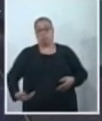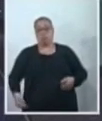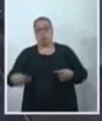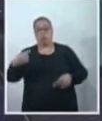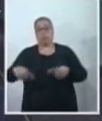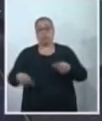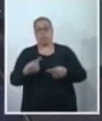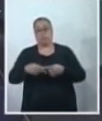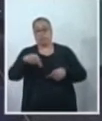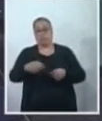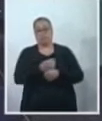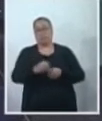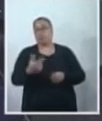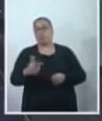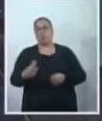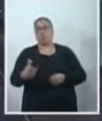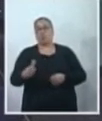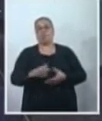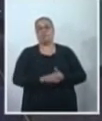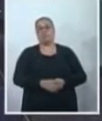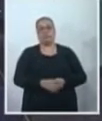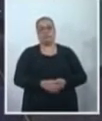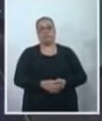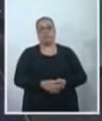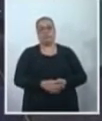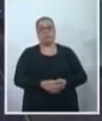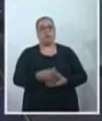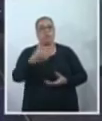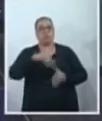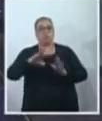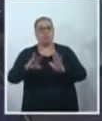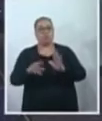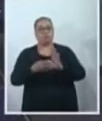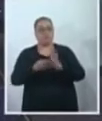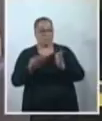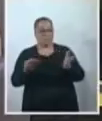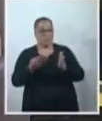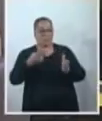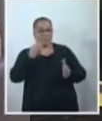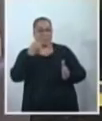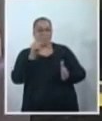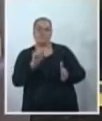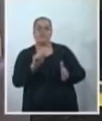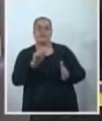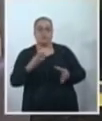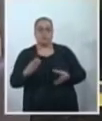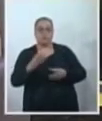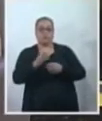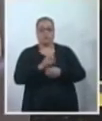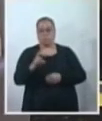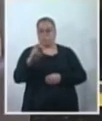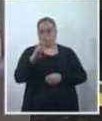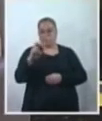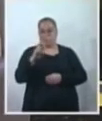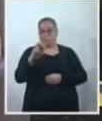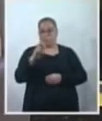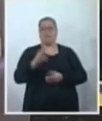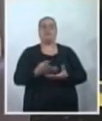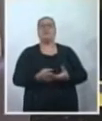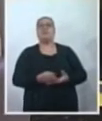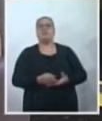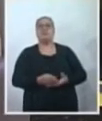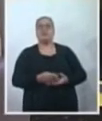foram feitas esse ano. Olha, a outra emenda que a gente vai falar aqui, somando, a quinta emenda, né, vereadora? A emenda